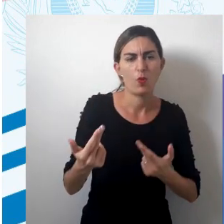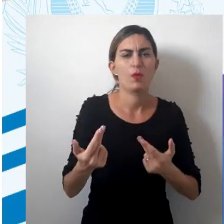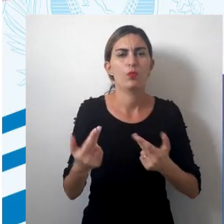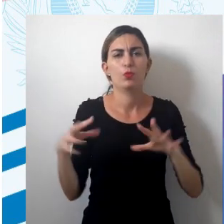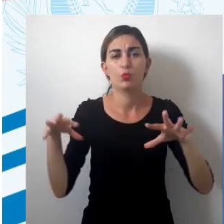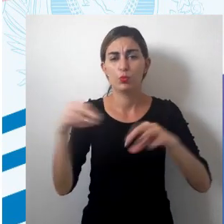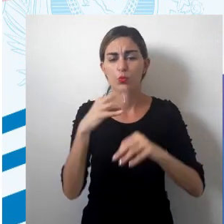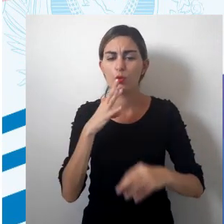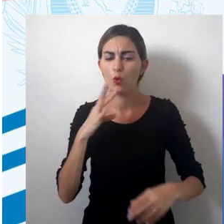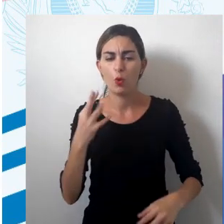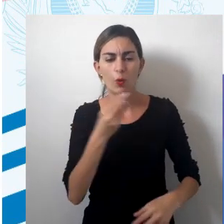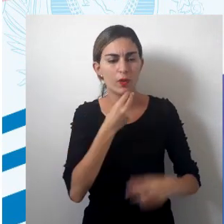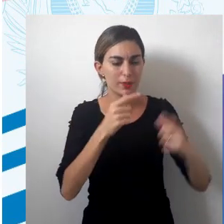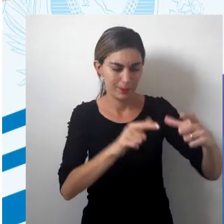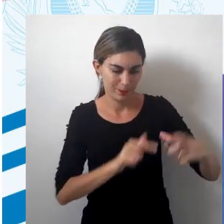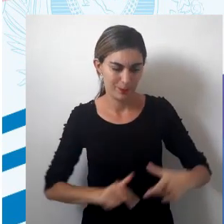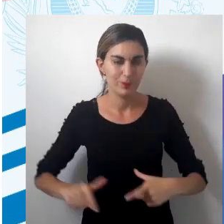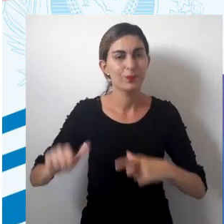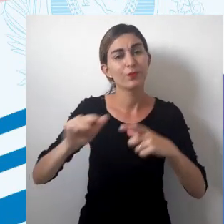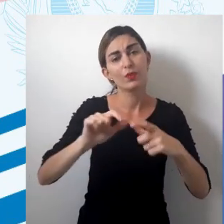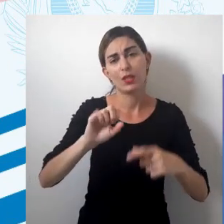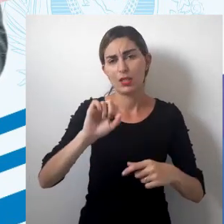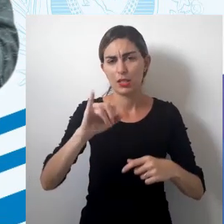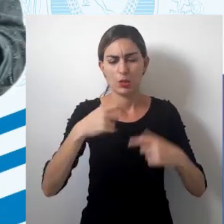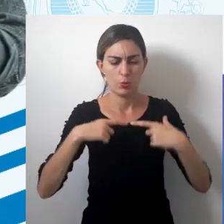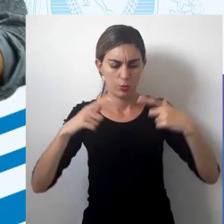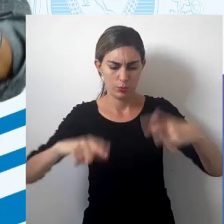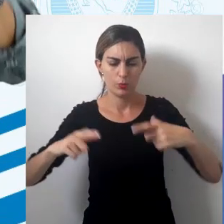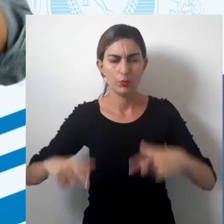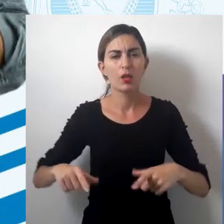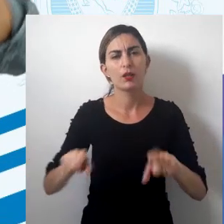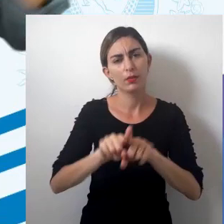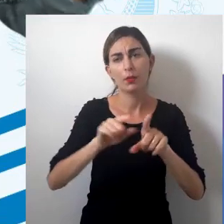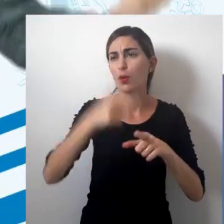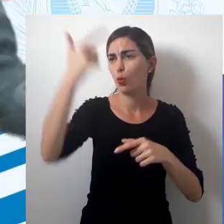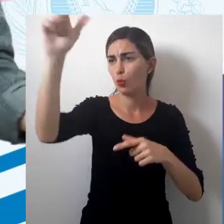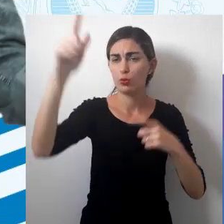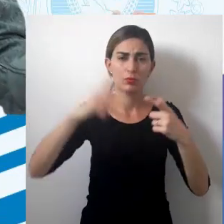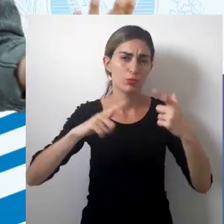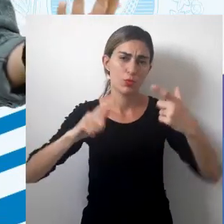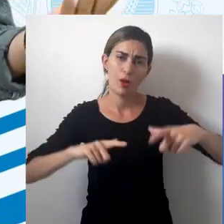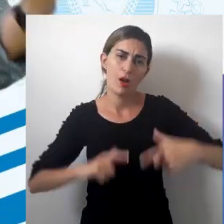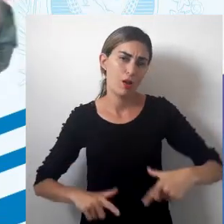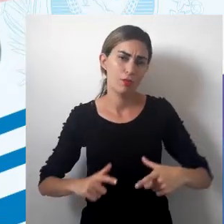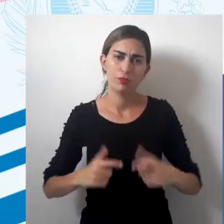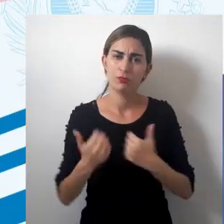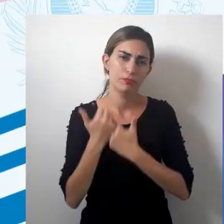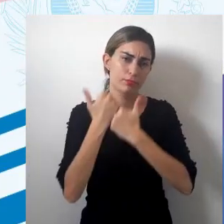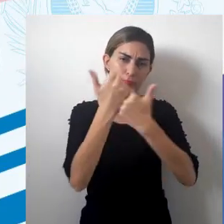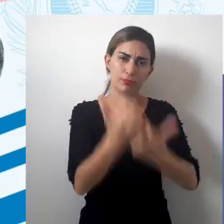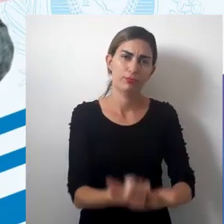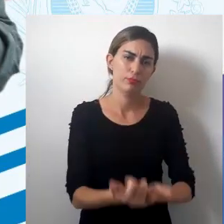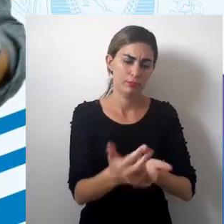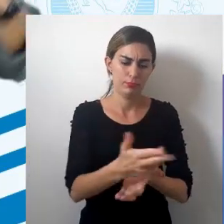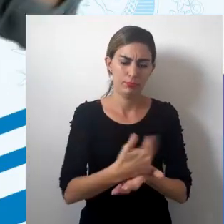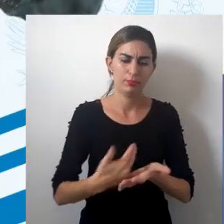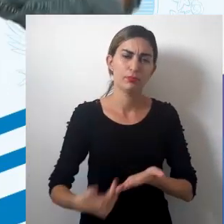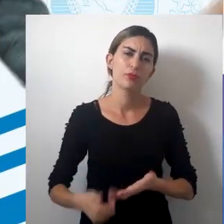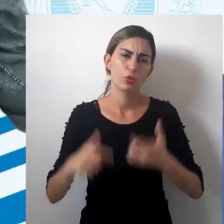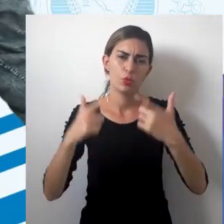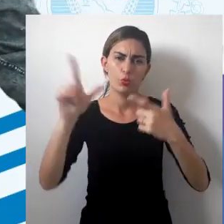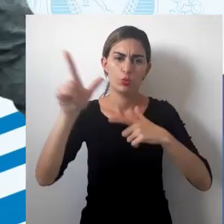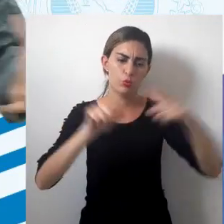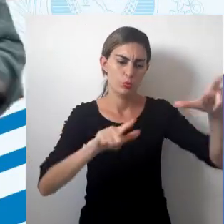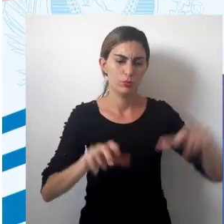todos os indivíduos conhecerem os lugares, ou seja, seus lugares e os lugares de outro, né? A partir da representação cartográfica desses